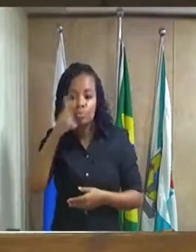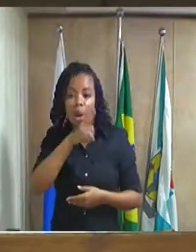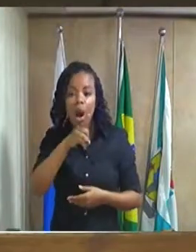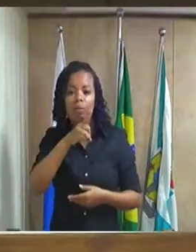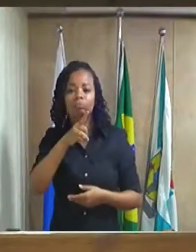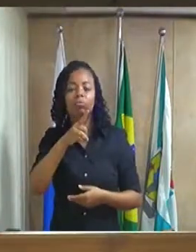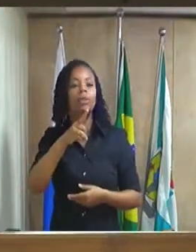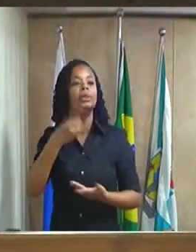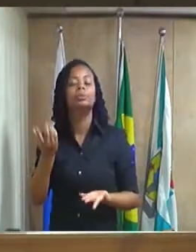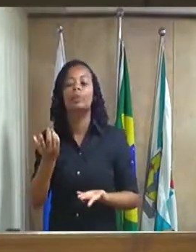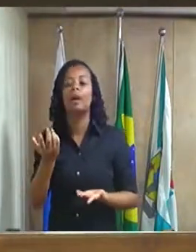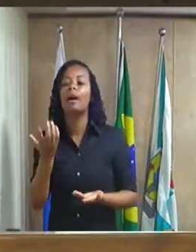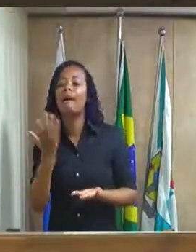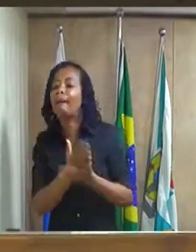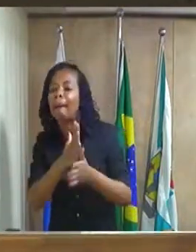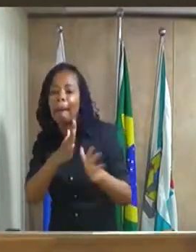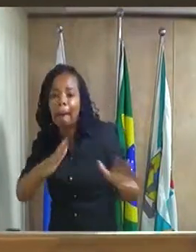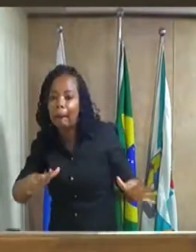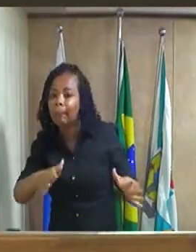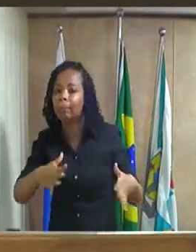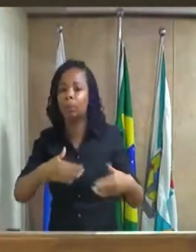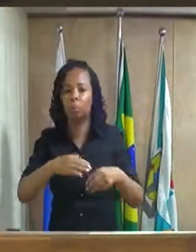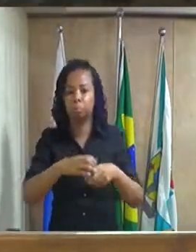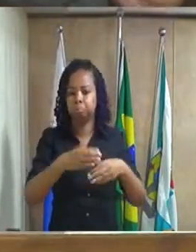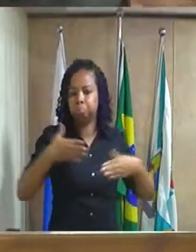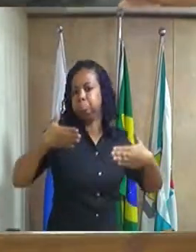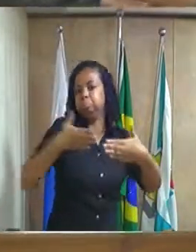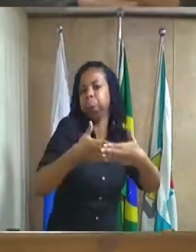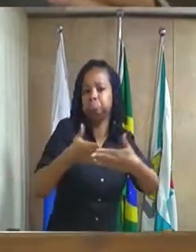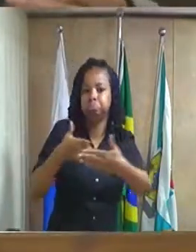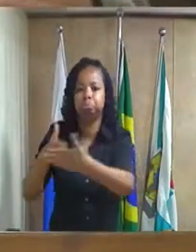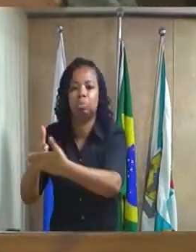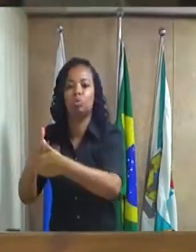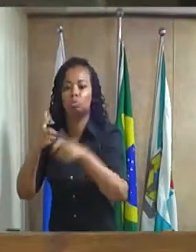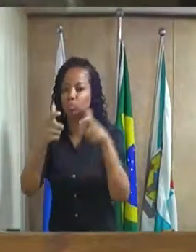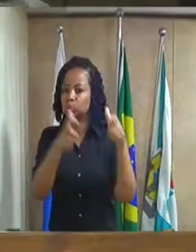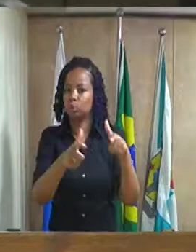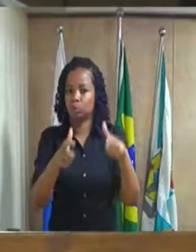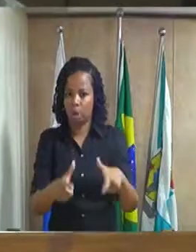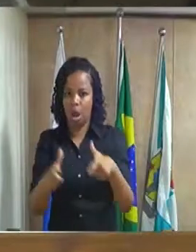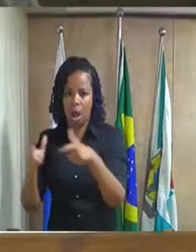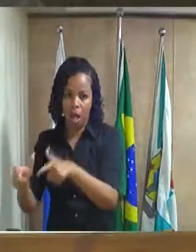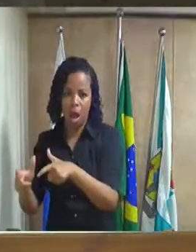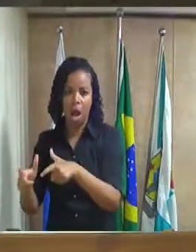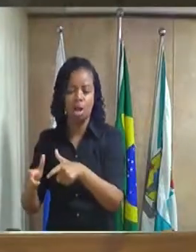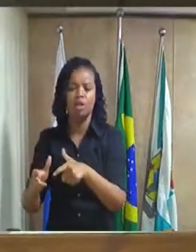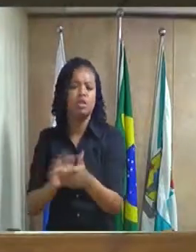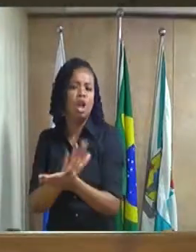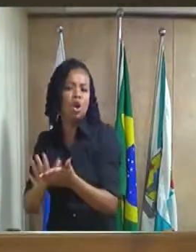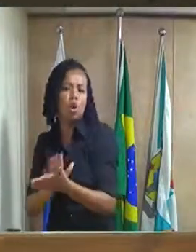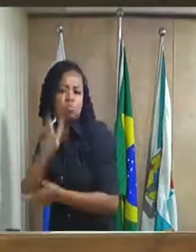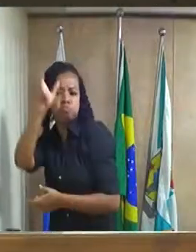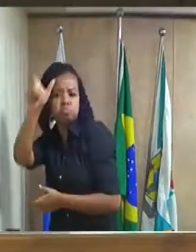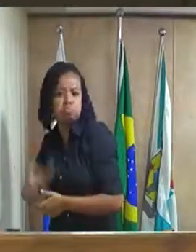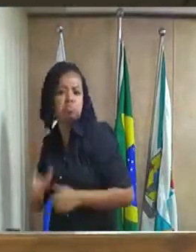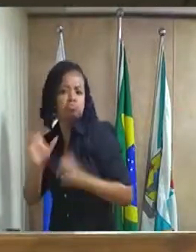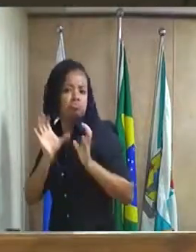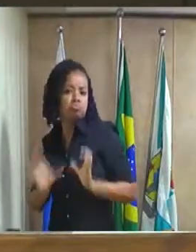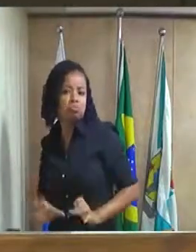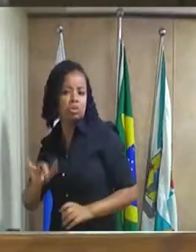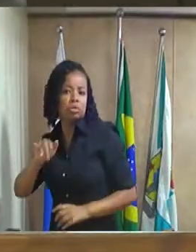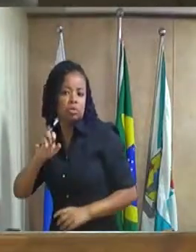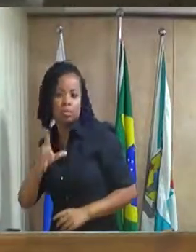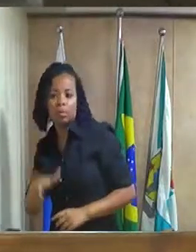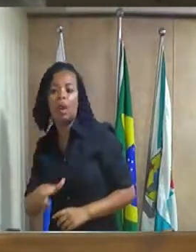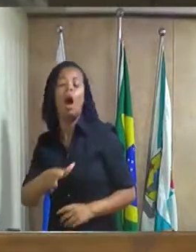ela não sirva de fazer barricata para proteger nem o meliante, nem o policial, mas sim para